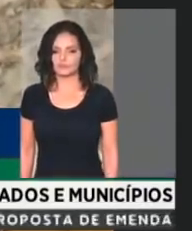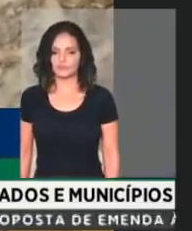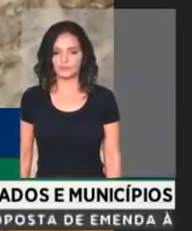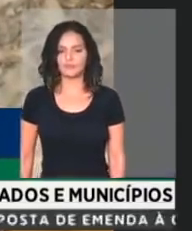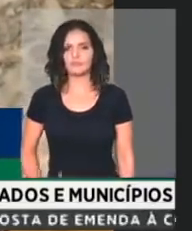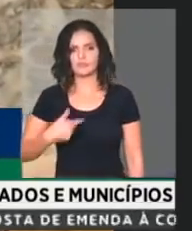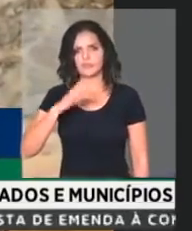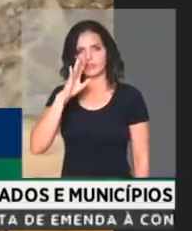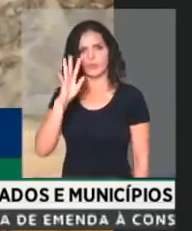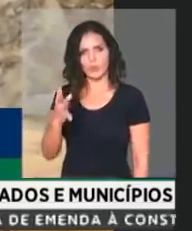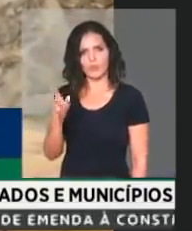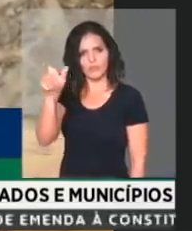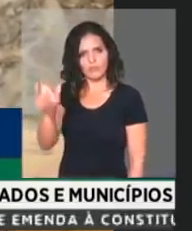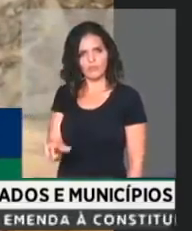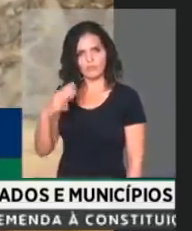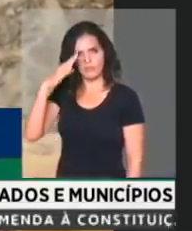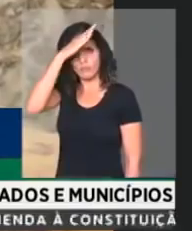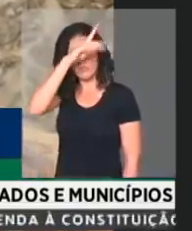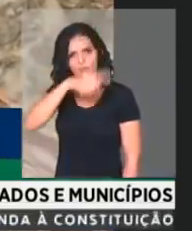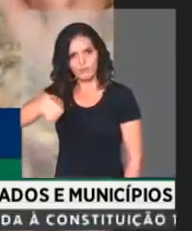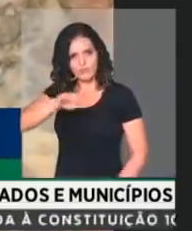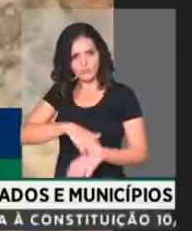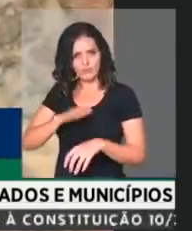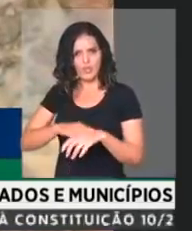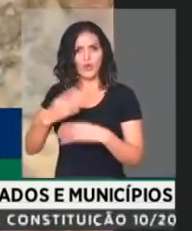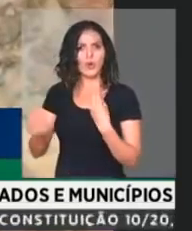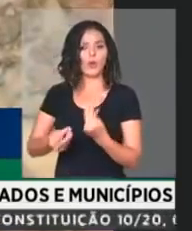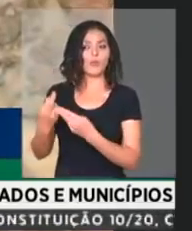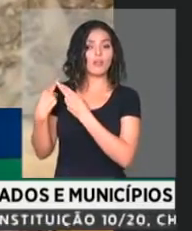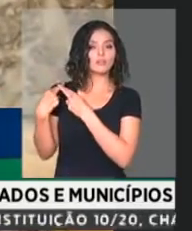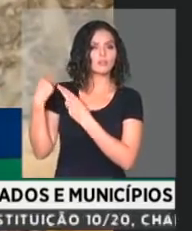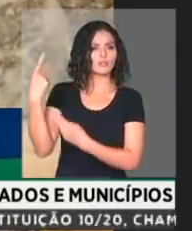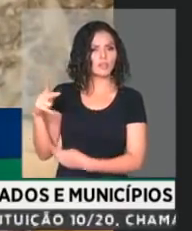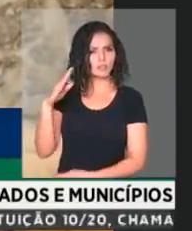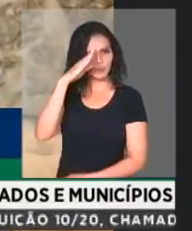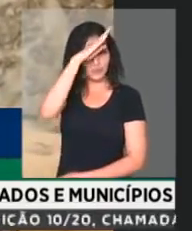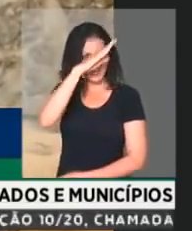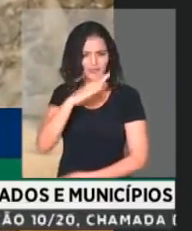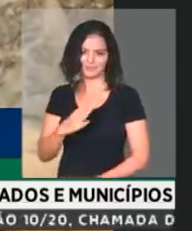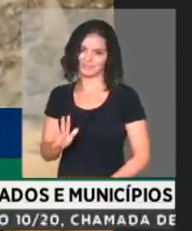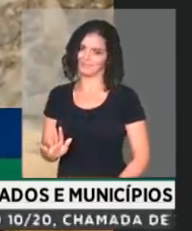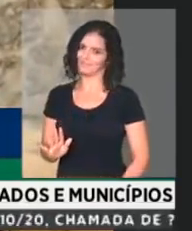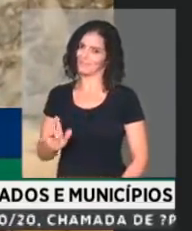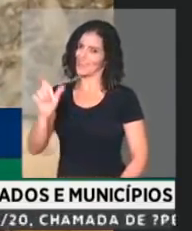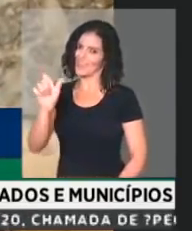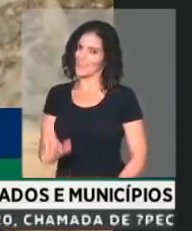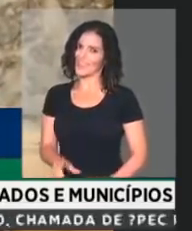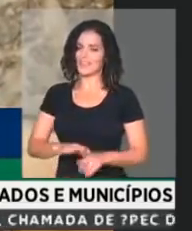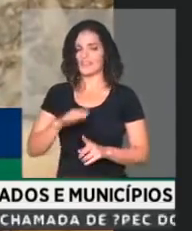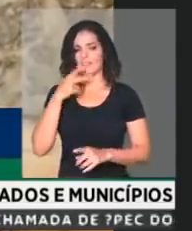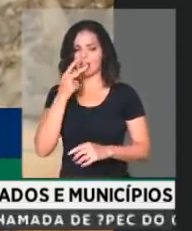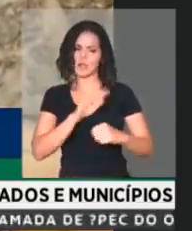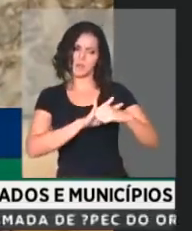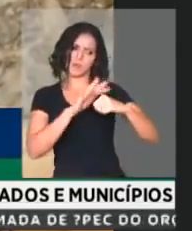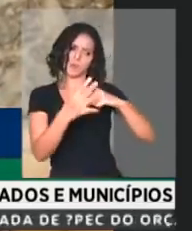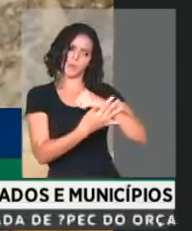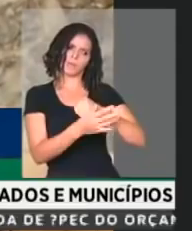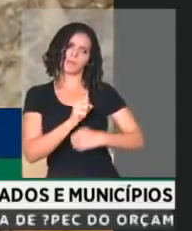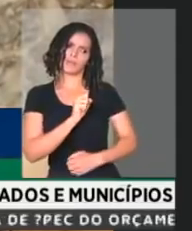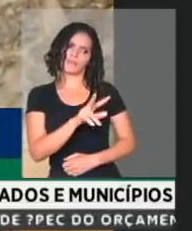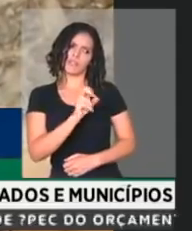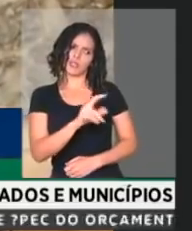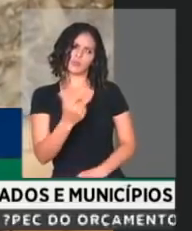presidente da República e vocês não podem tirar essas mortes do colo dele. Ele está politizando o vírus. Vocês estão